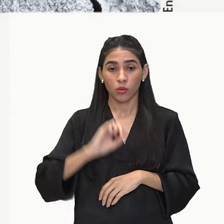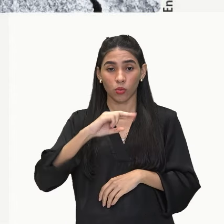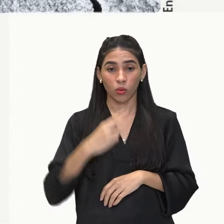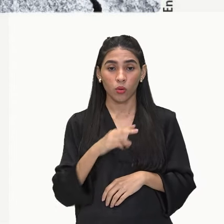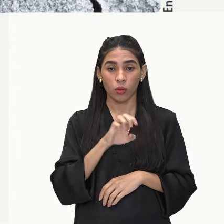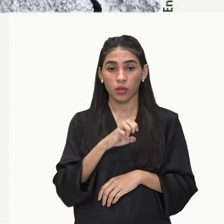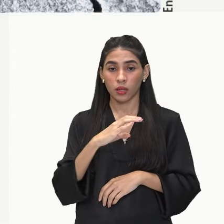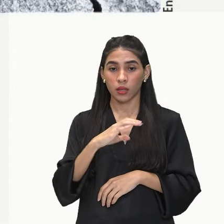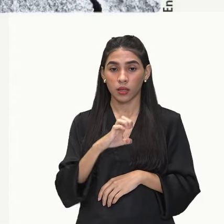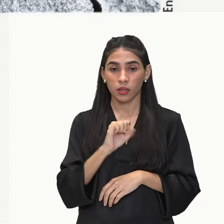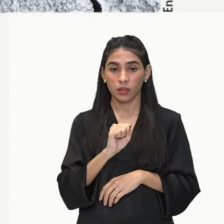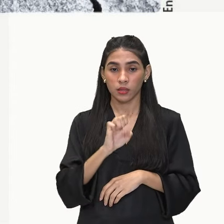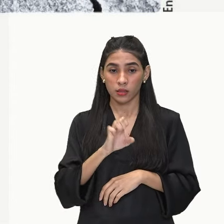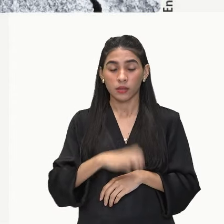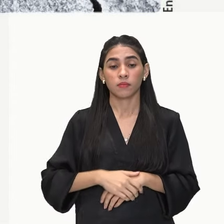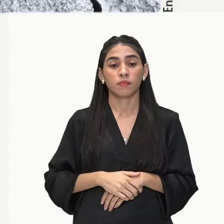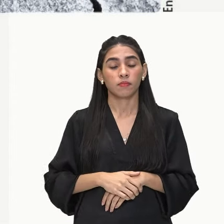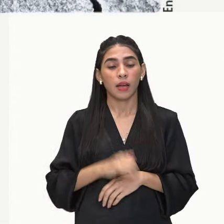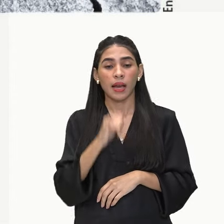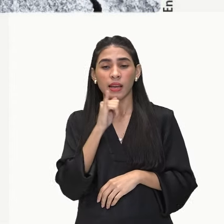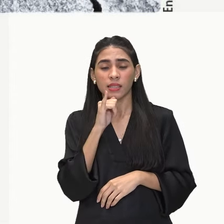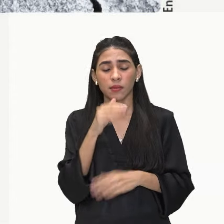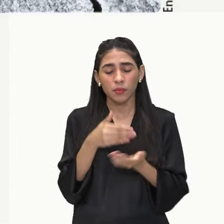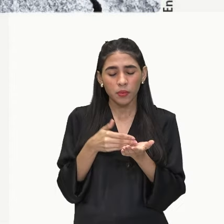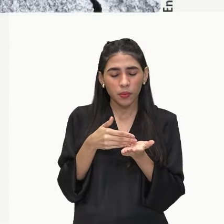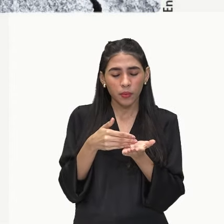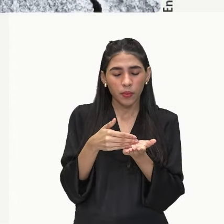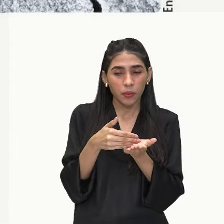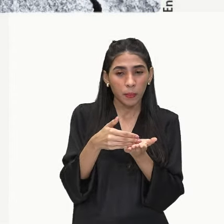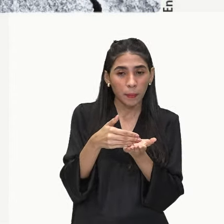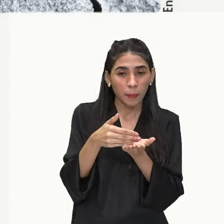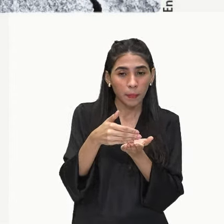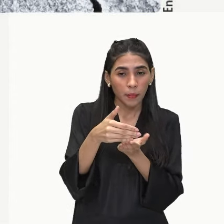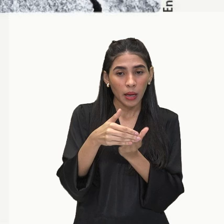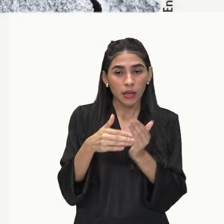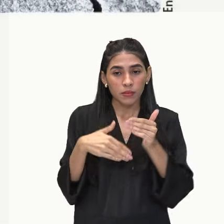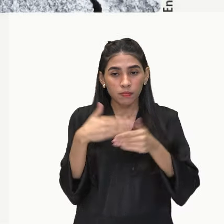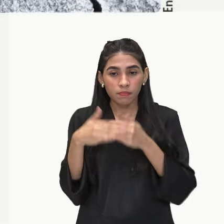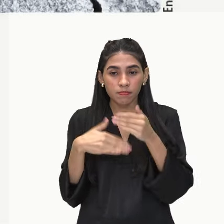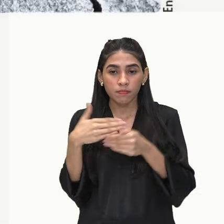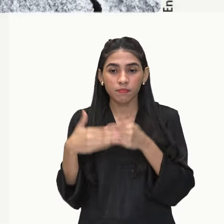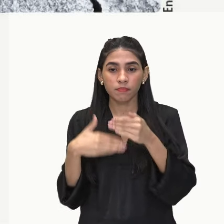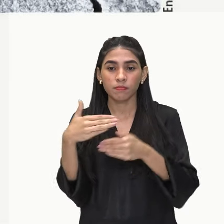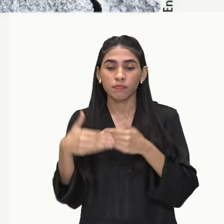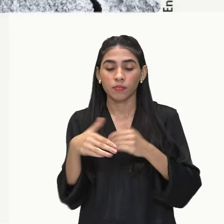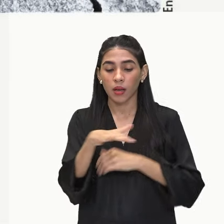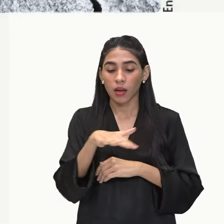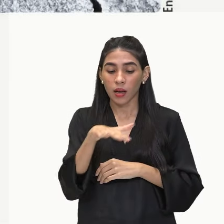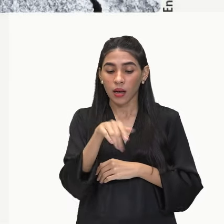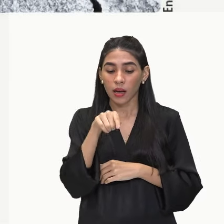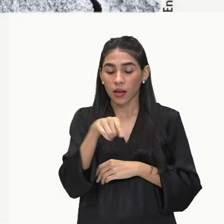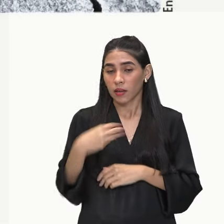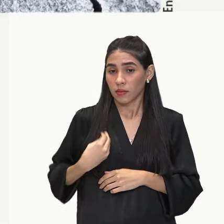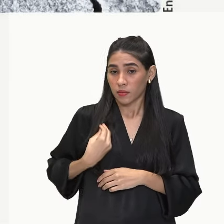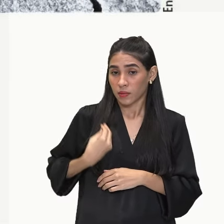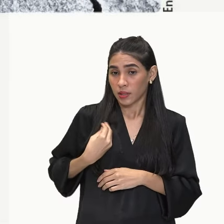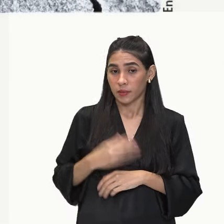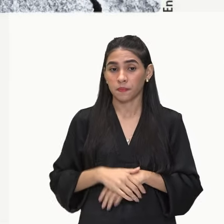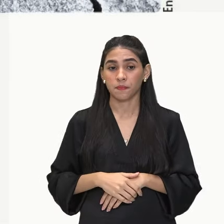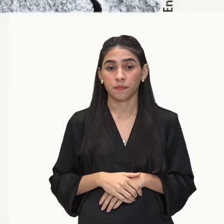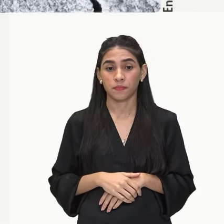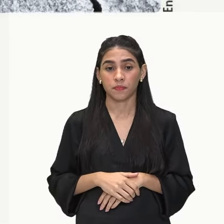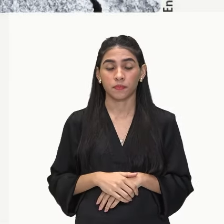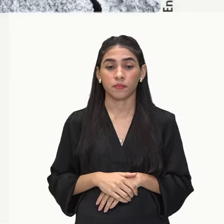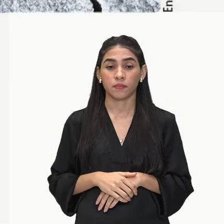também chamada de excese, quando ela está iniciando ali o seu desenvolvimento naquela determinada área.